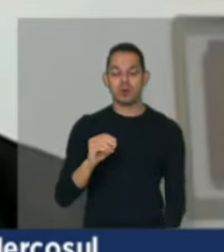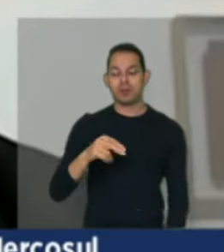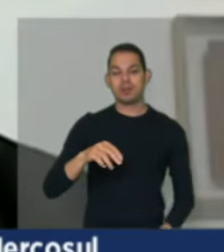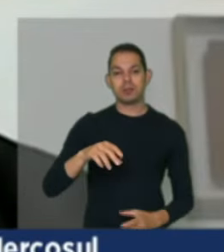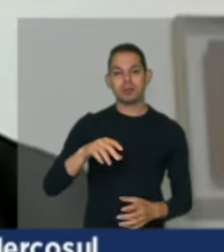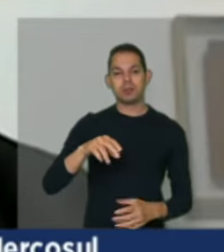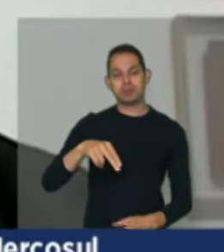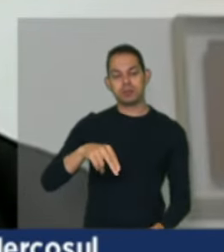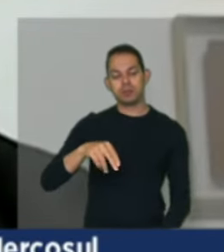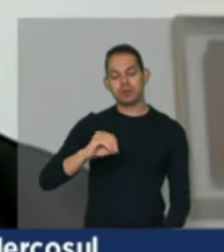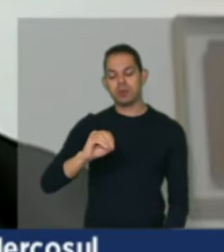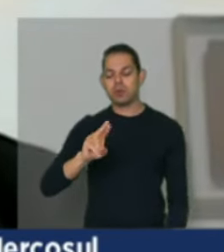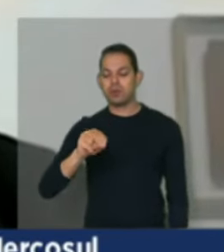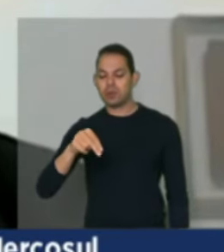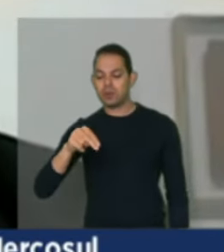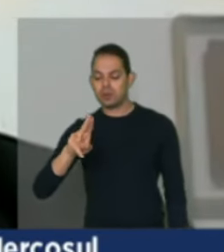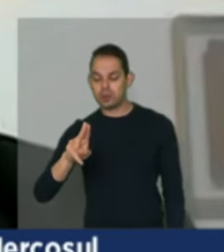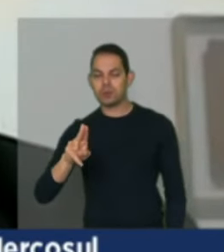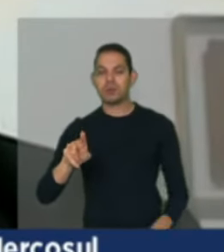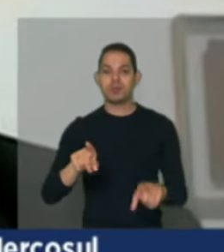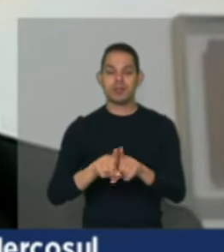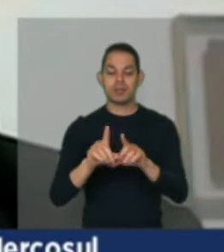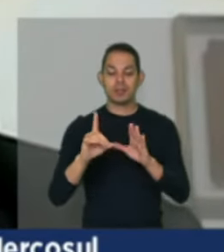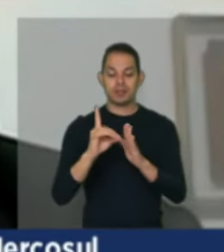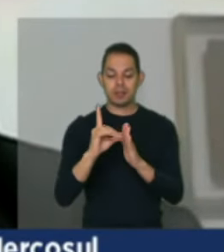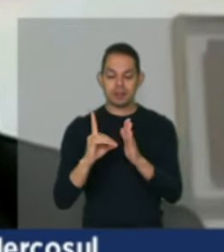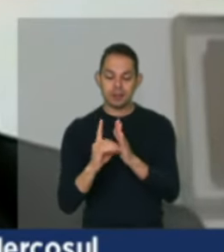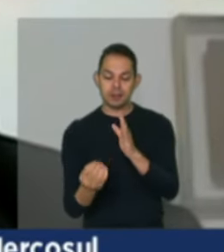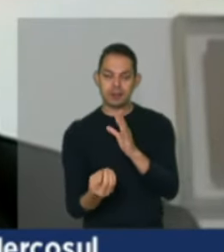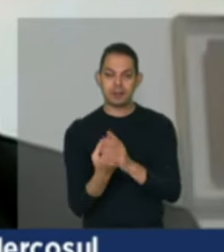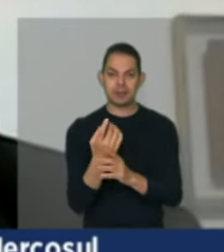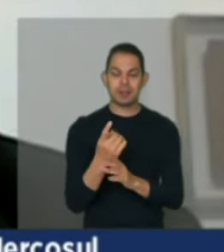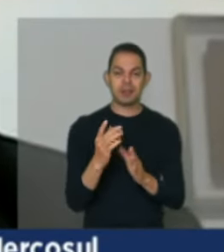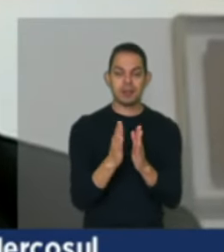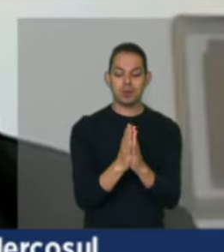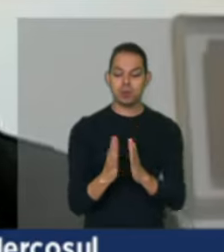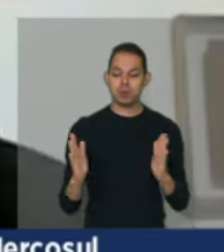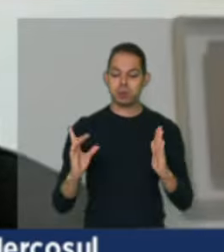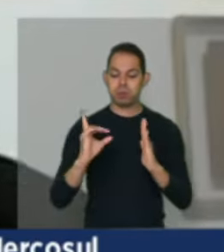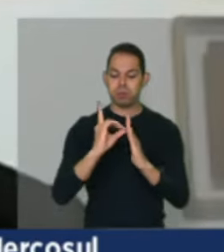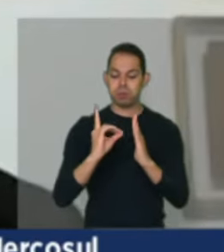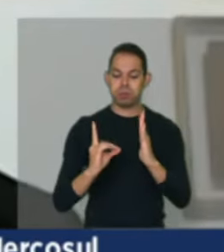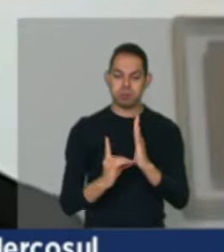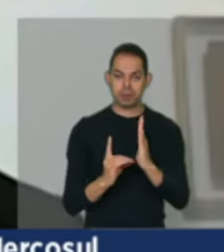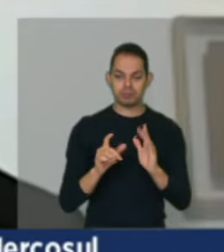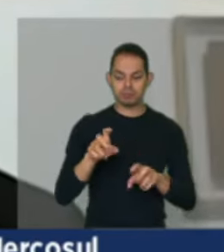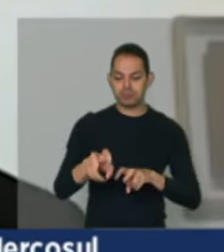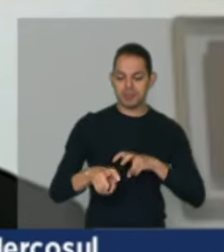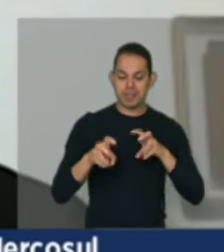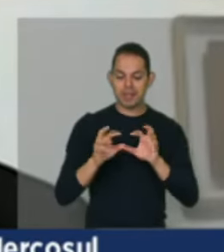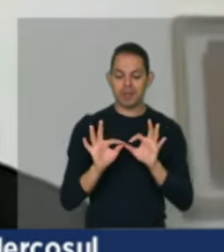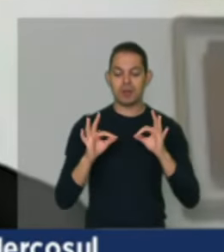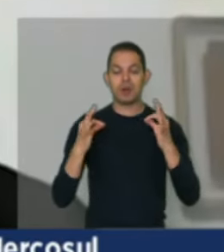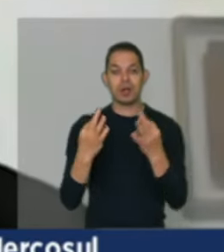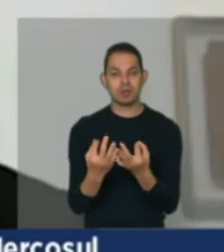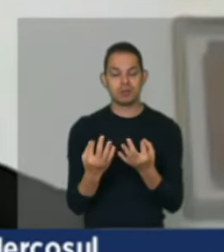pela decretação da década da agricultura familiar, uma campanha